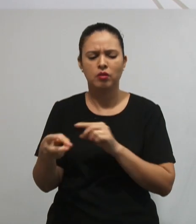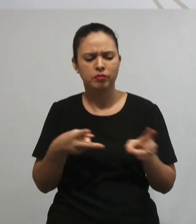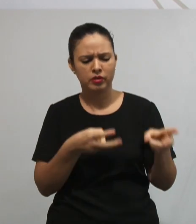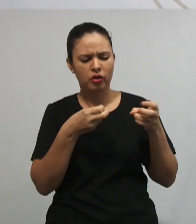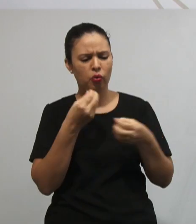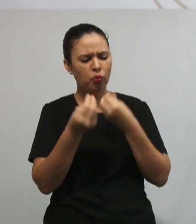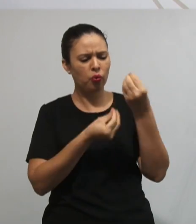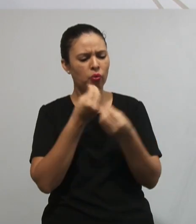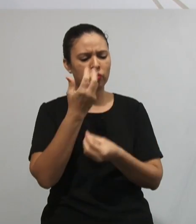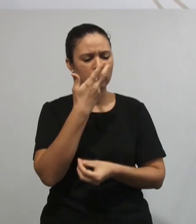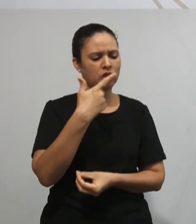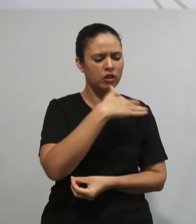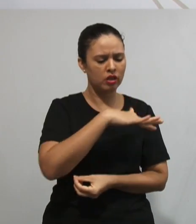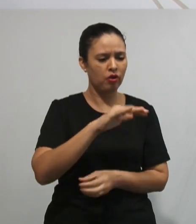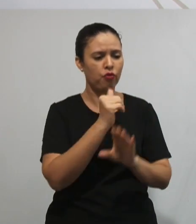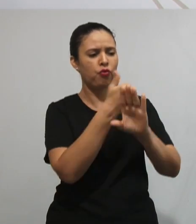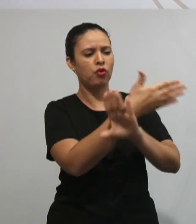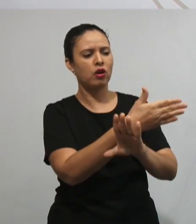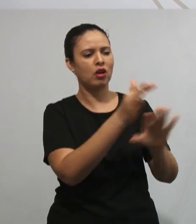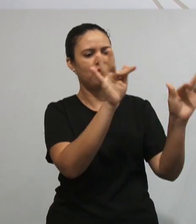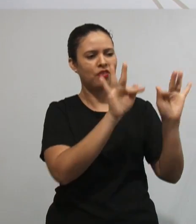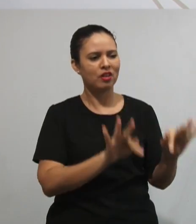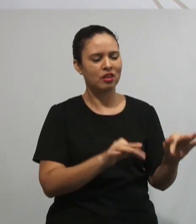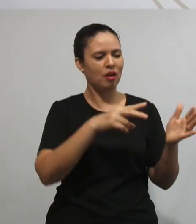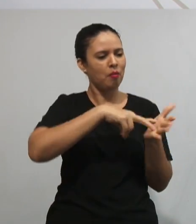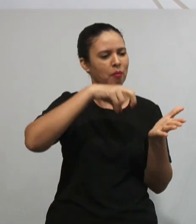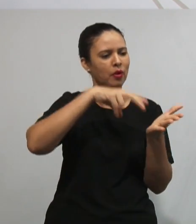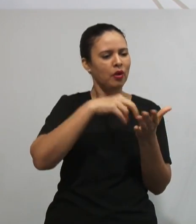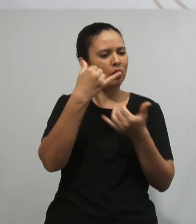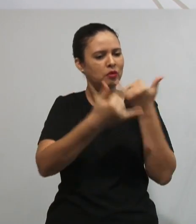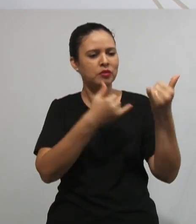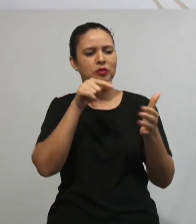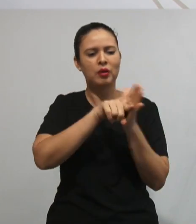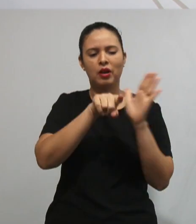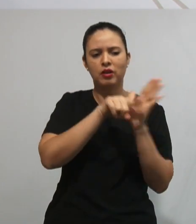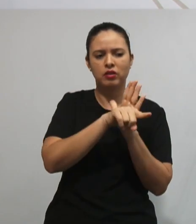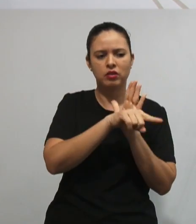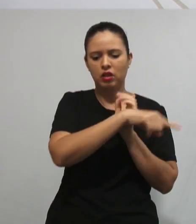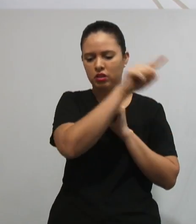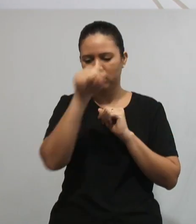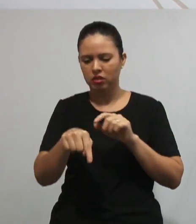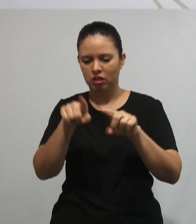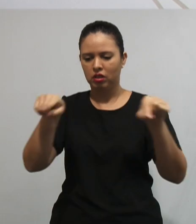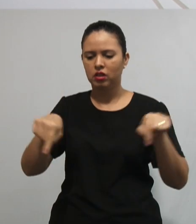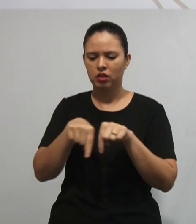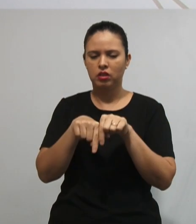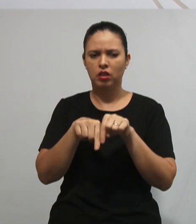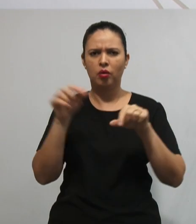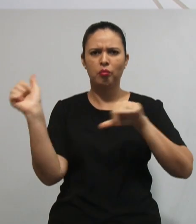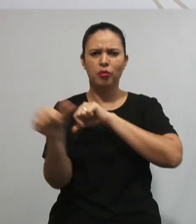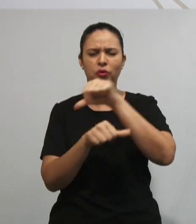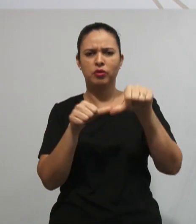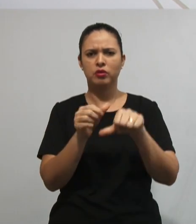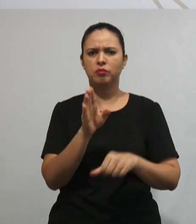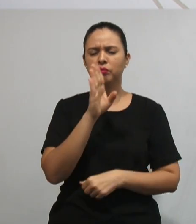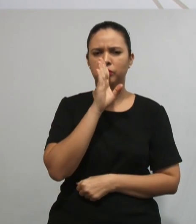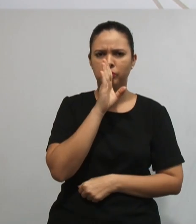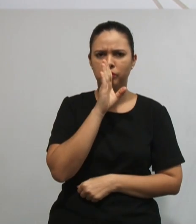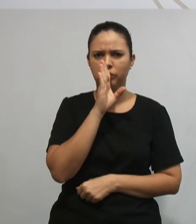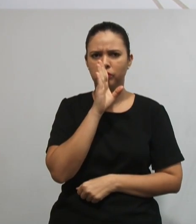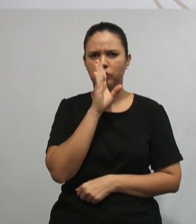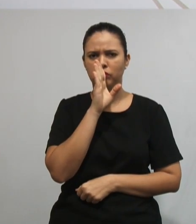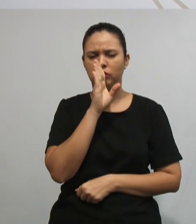que crianças que fora da escola são felizes, brincam, questionam, perguntam, Quando estão na sala de aula, são apáticas, São crianças